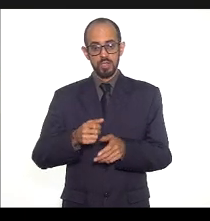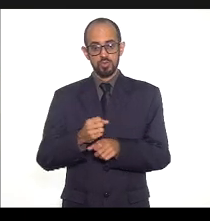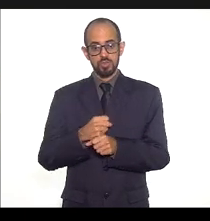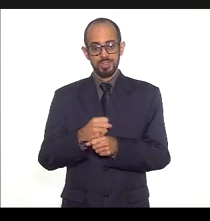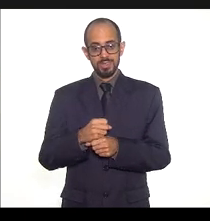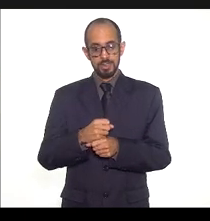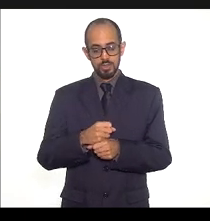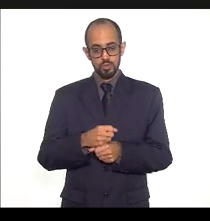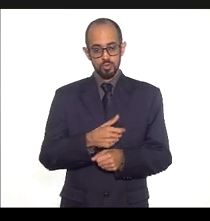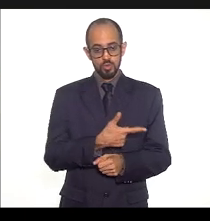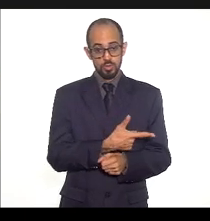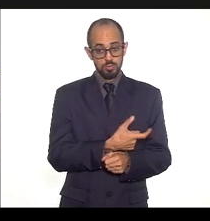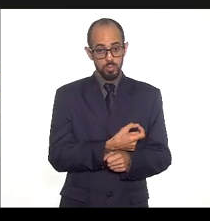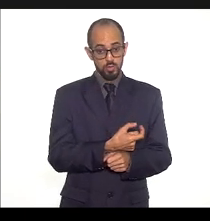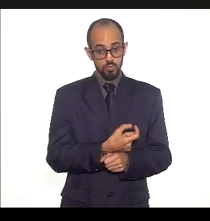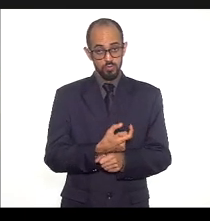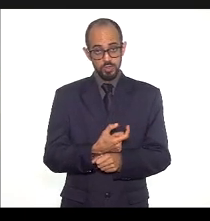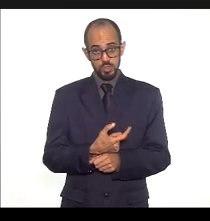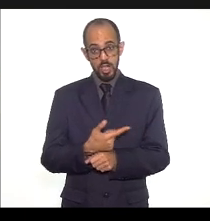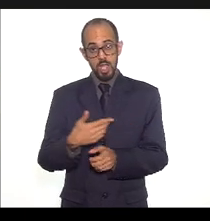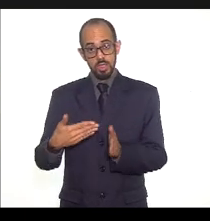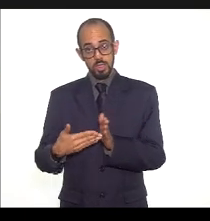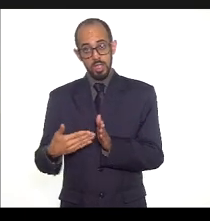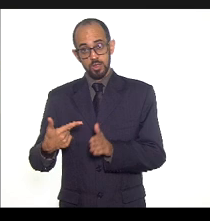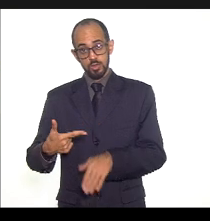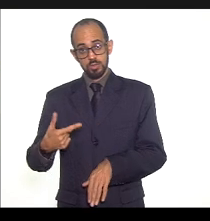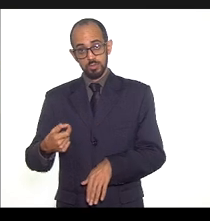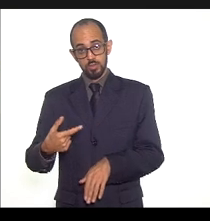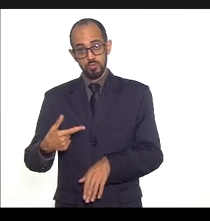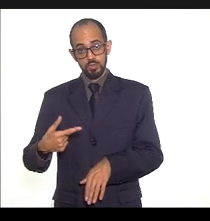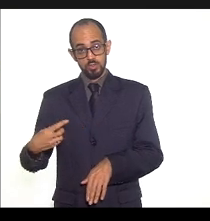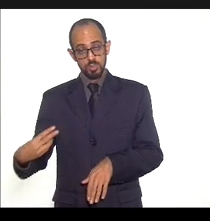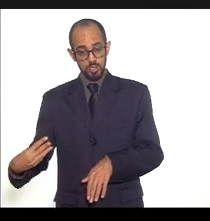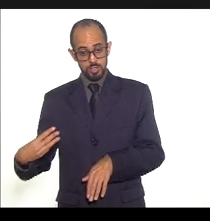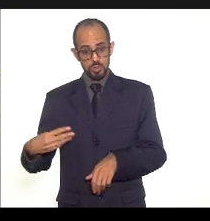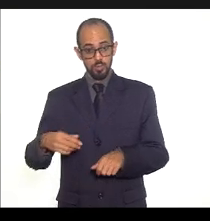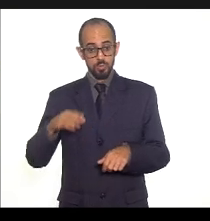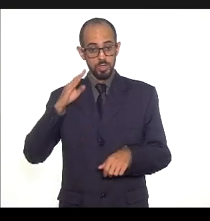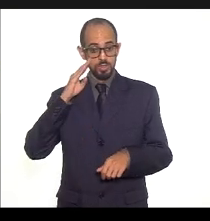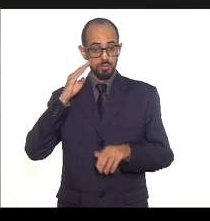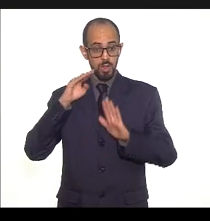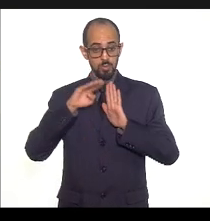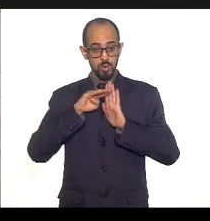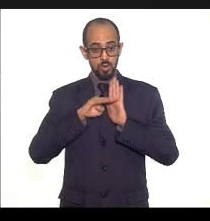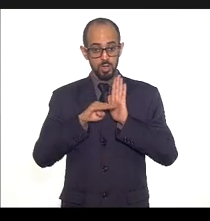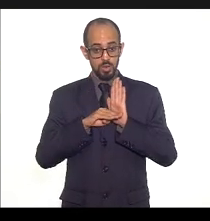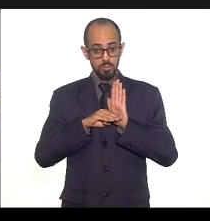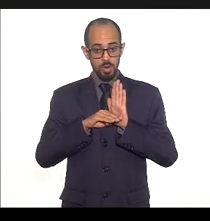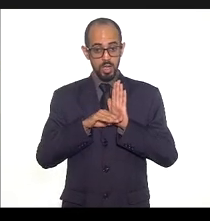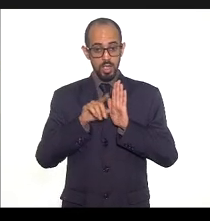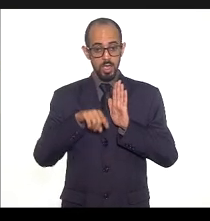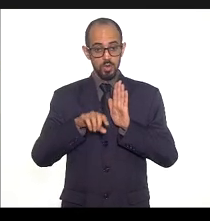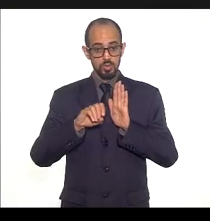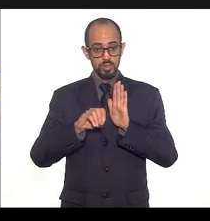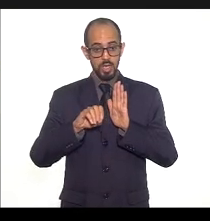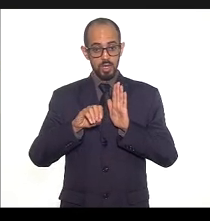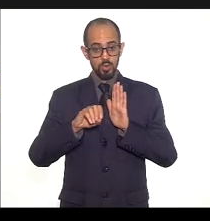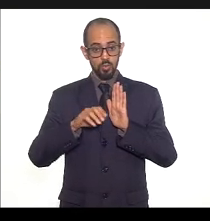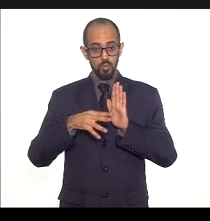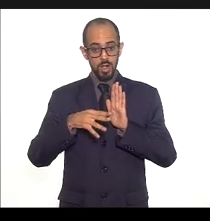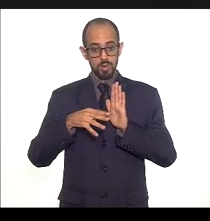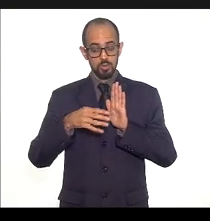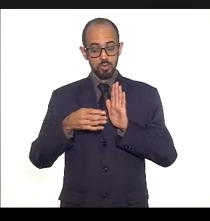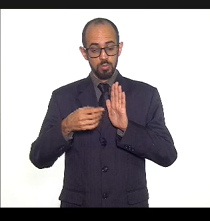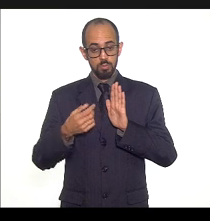o principal programa com recursos executados é o 0461 atenção à